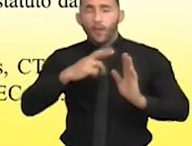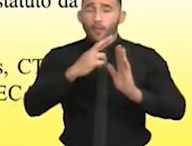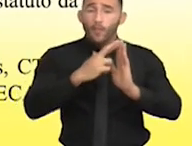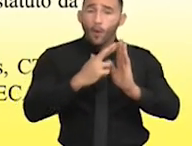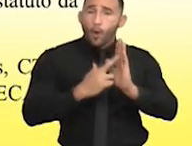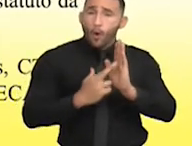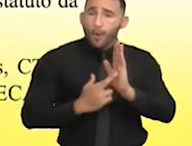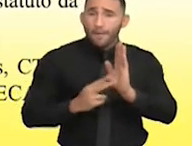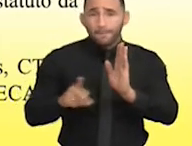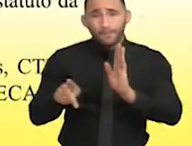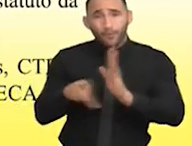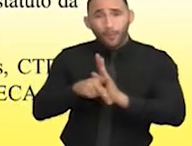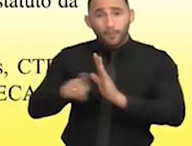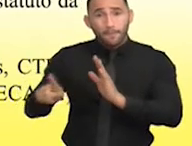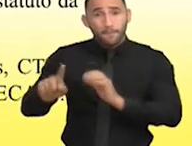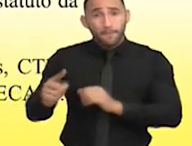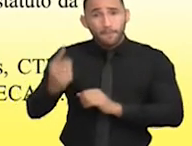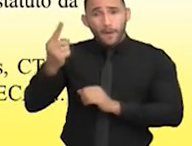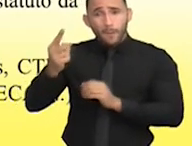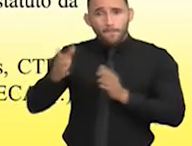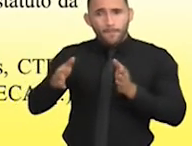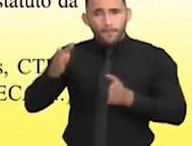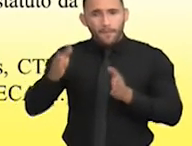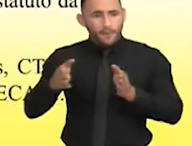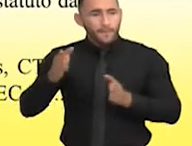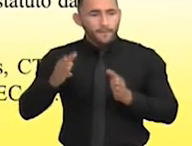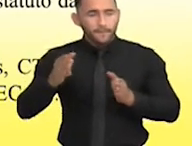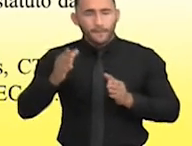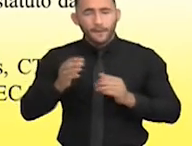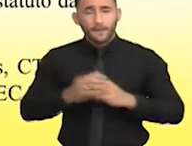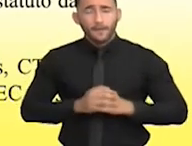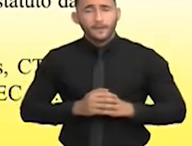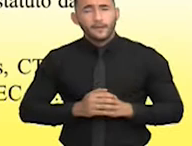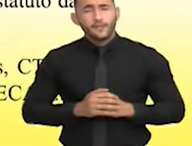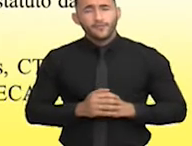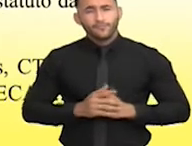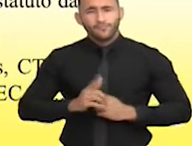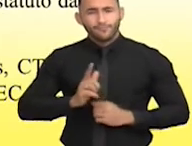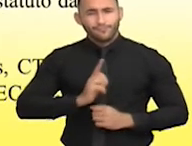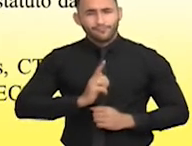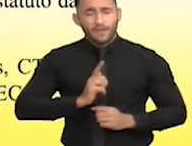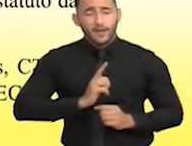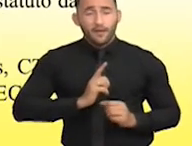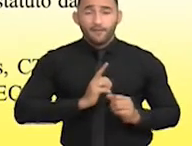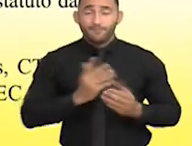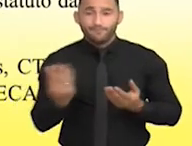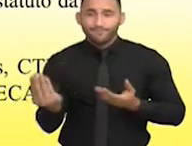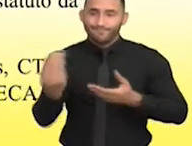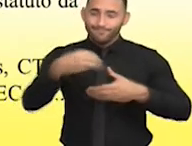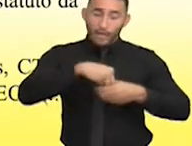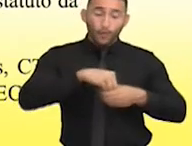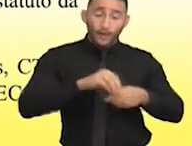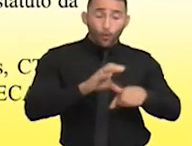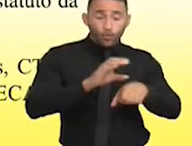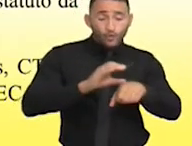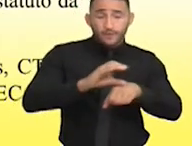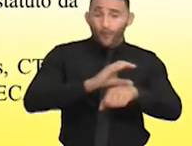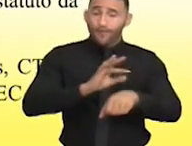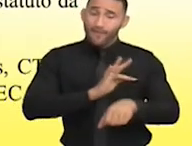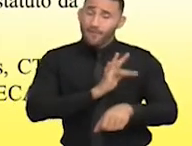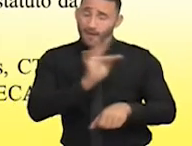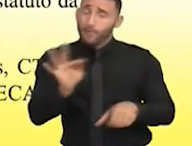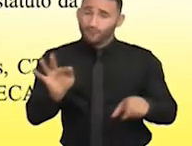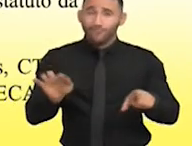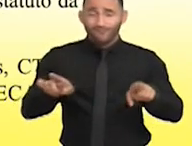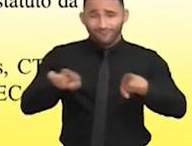-constitucional, que estaria, num primeiro momento, até mesmo acima da Constituição Federal, se tornou norma da própria Constituição Federal, que